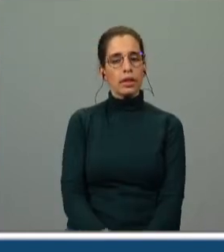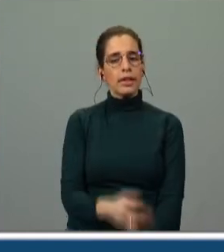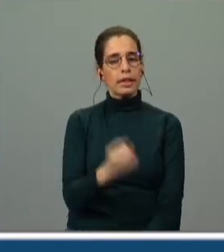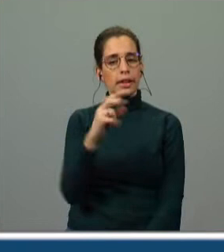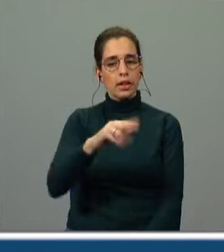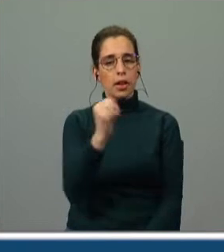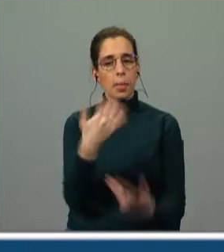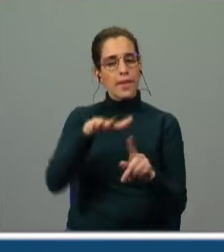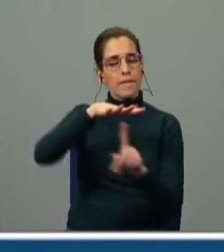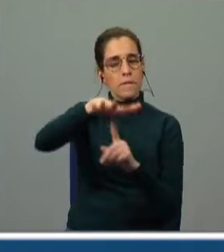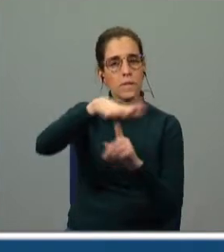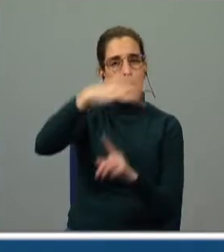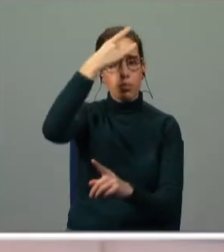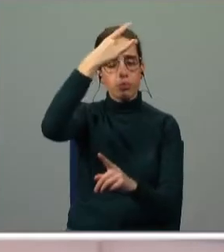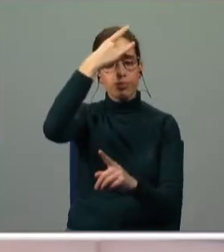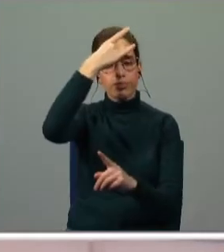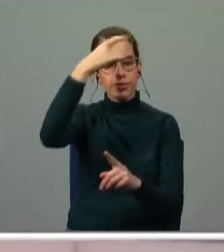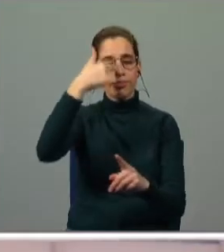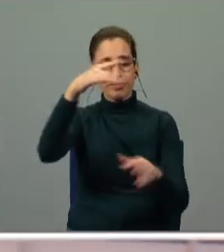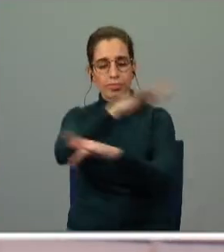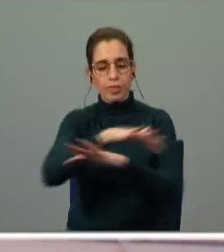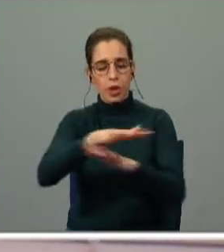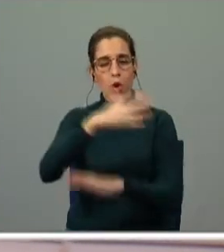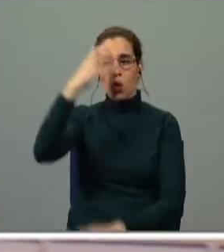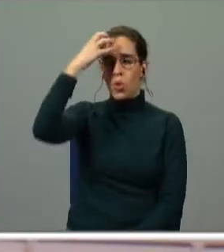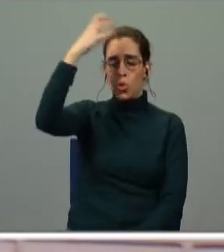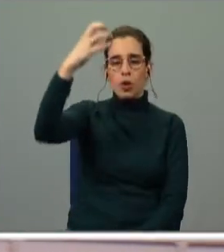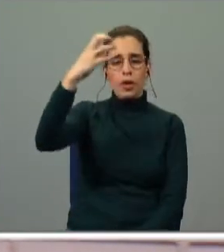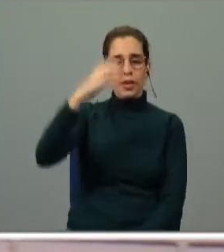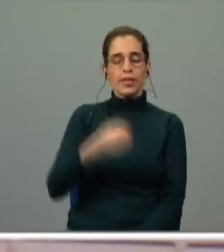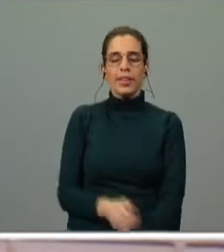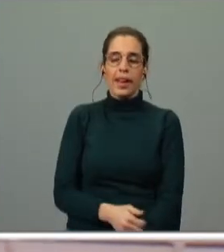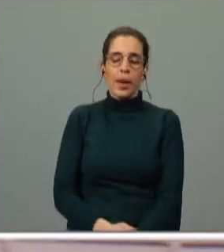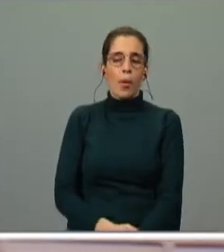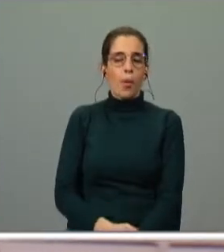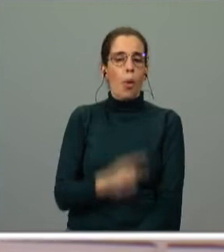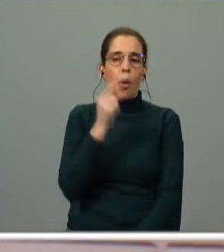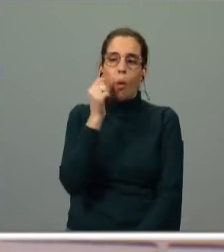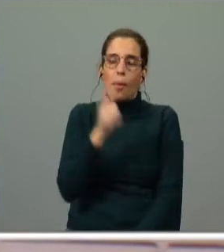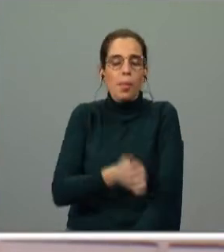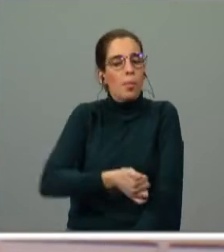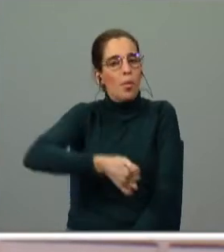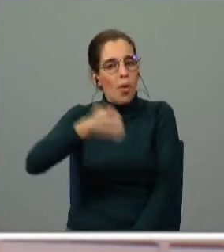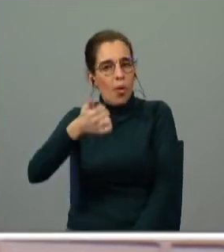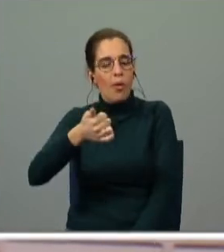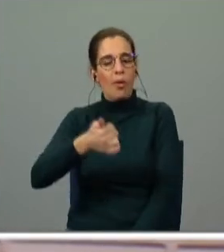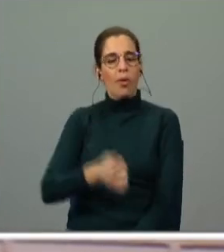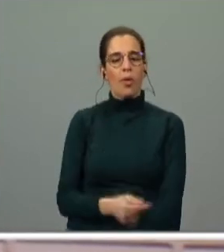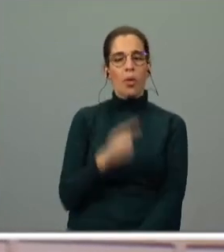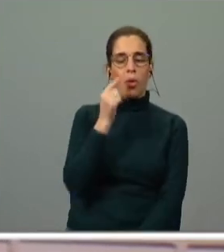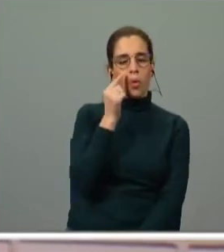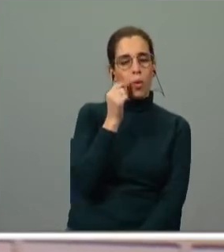influenciado pela opinião popular. Portanto, o rei seria bom homem, seria um homem piadoso,